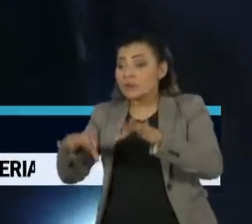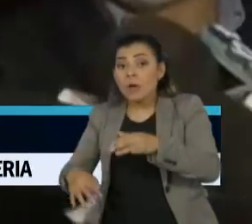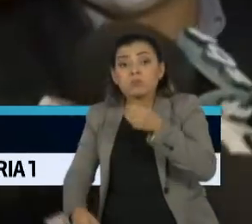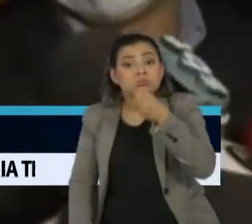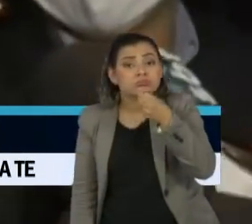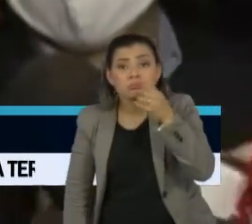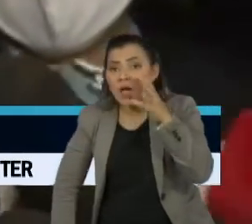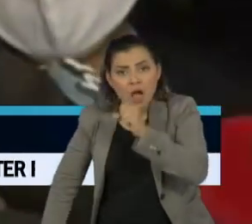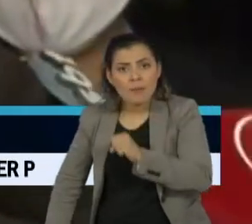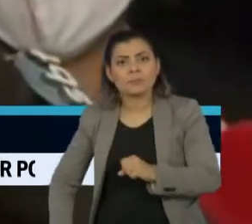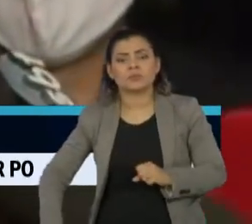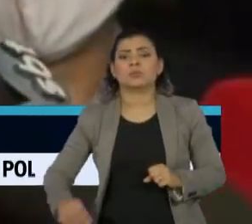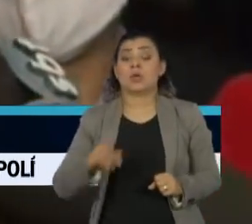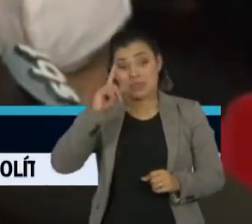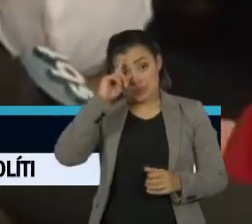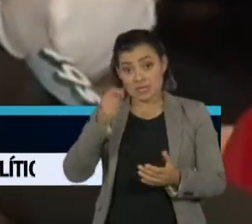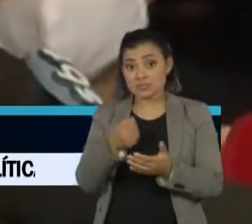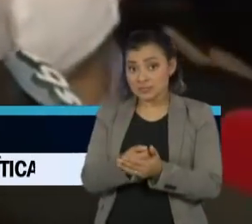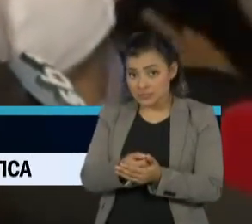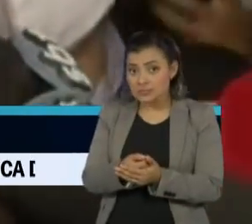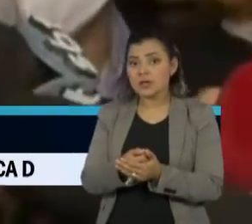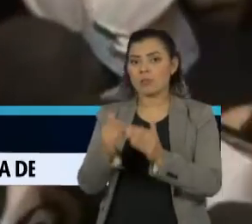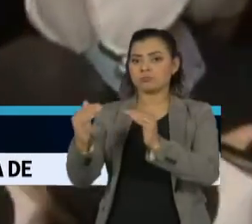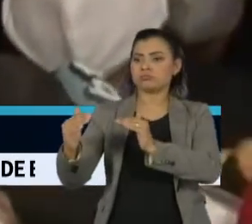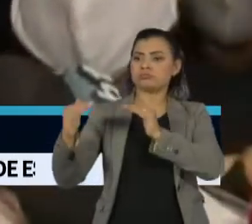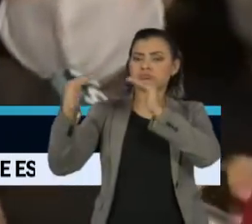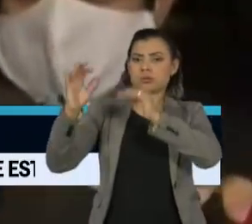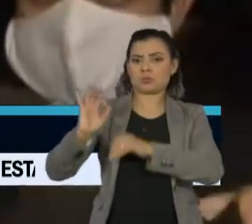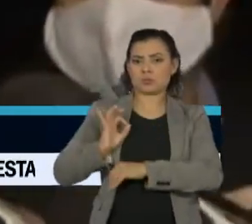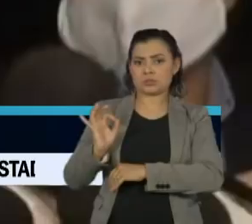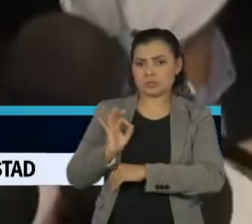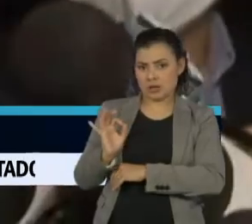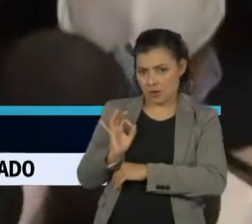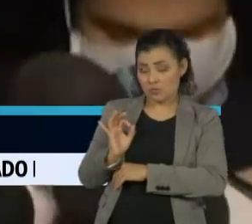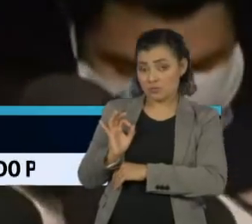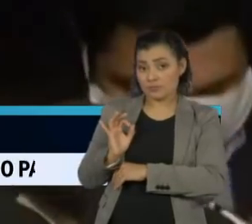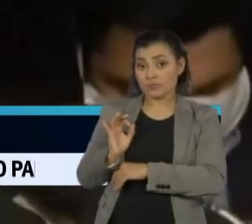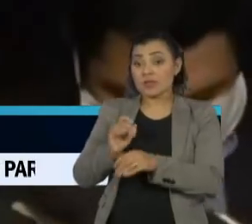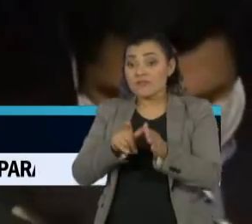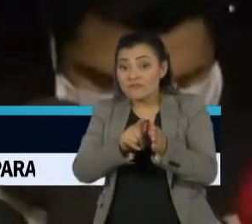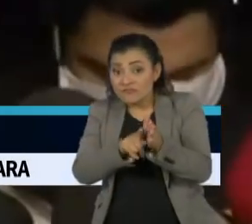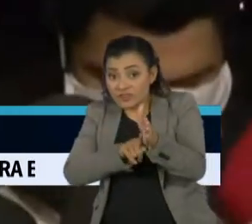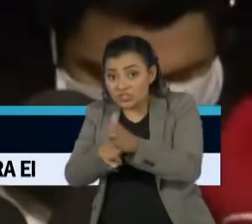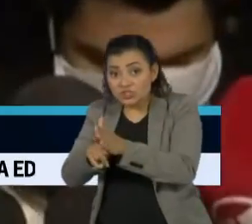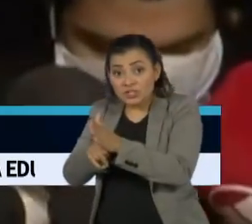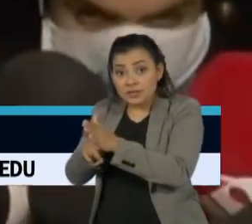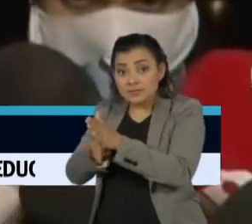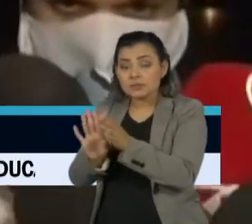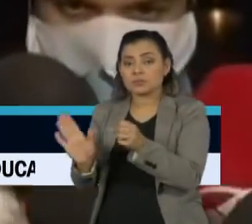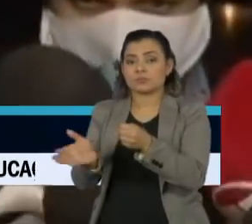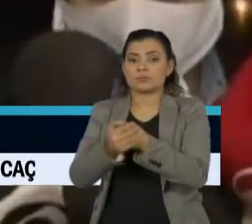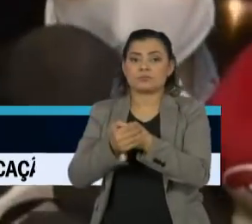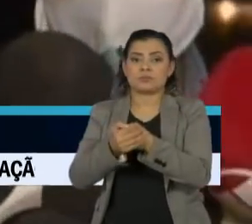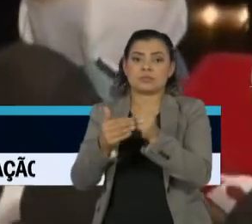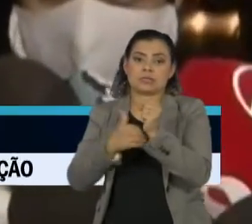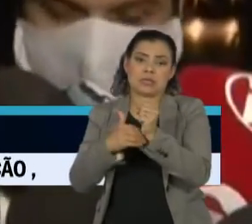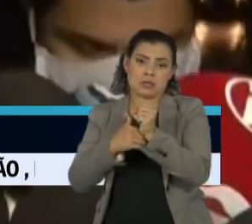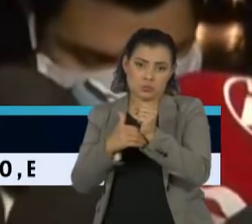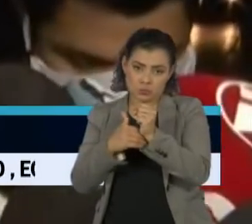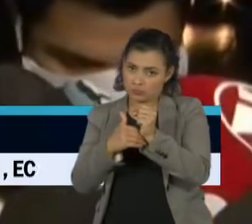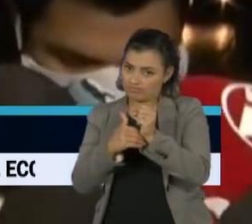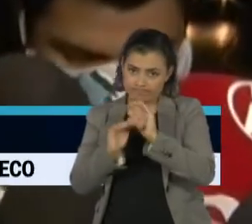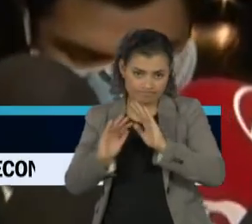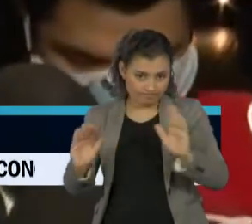a imprensa. Por determinação da autoridade policial, esse inquérito corre sob sigilo.